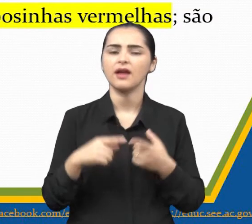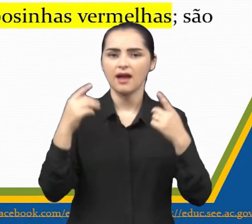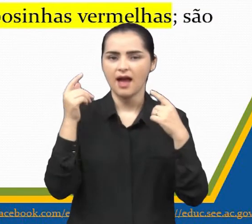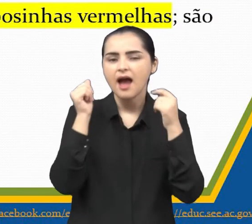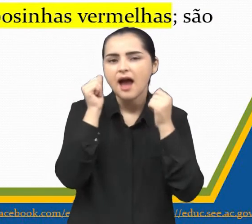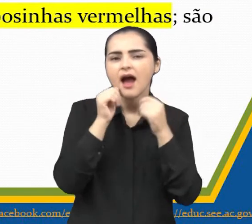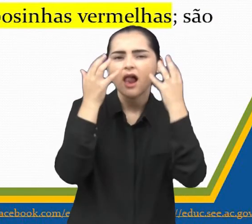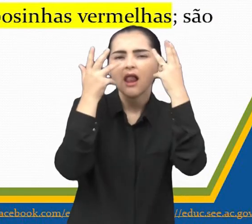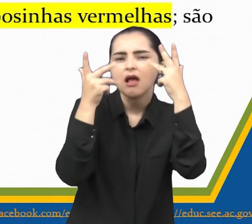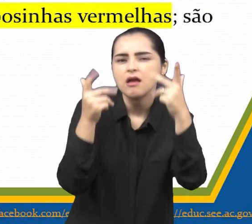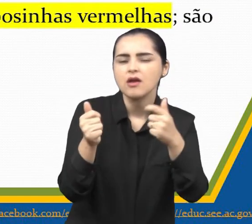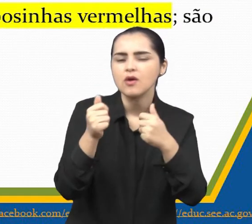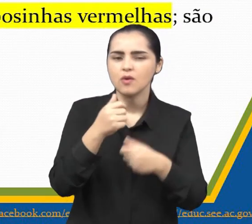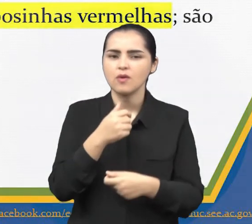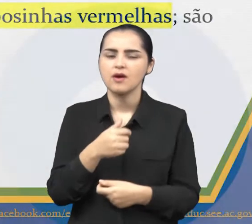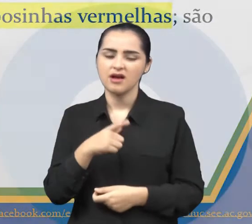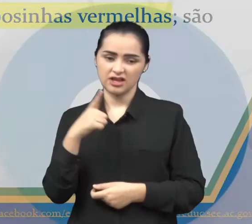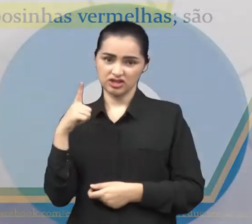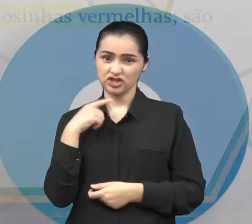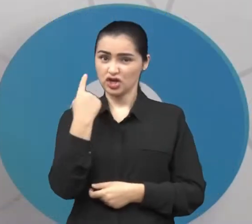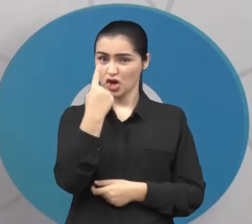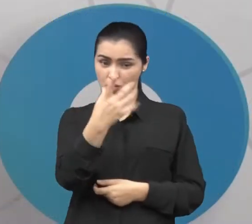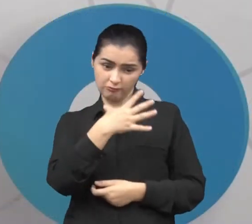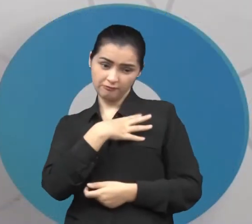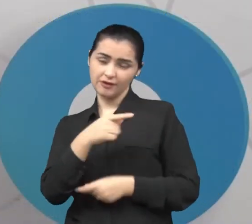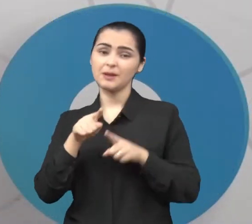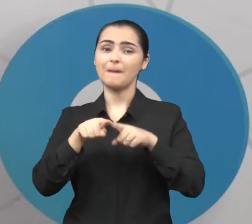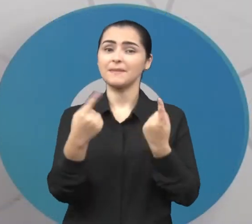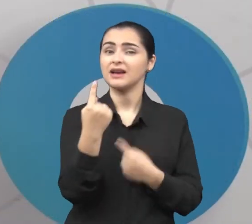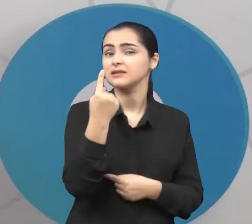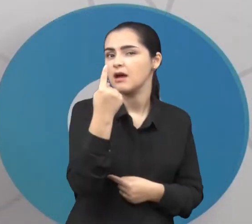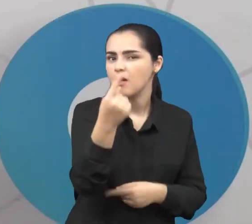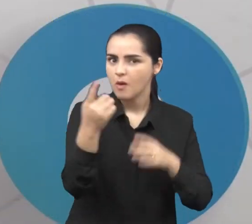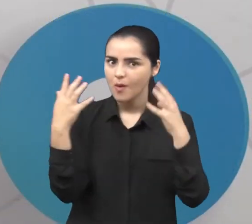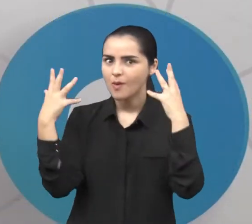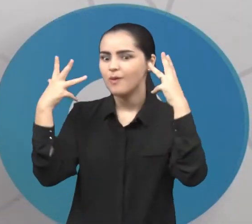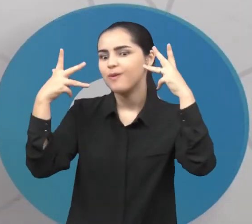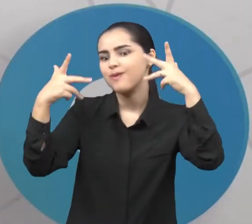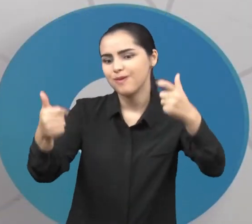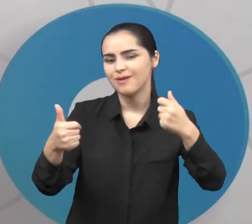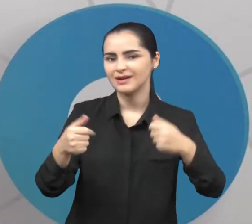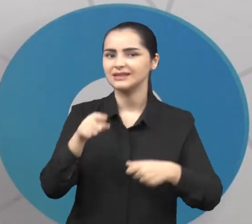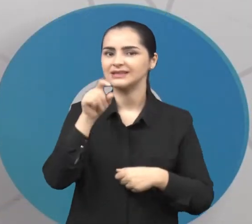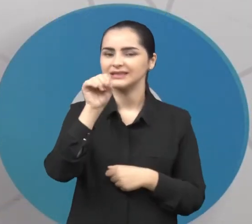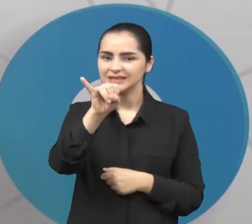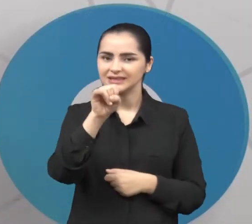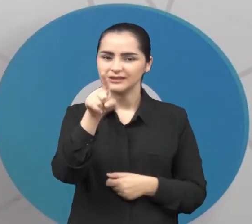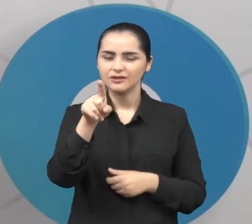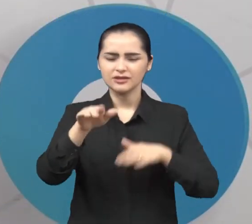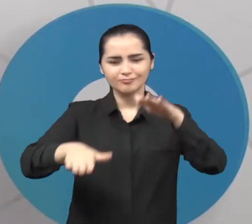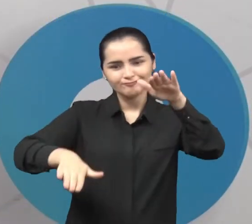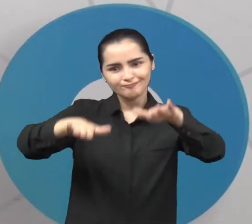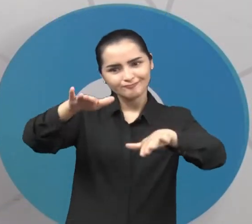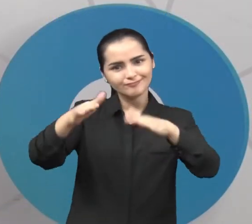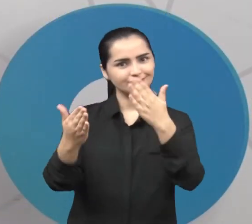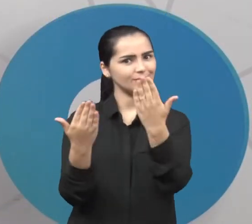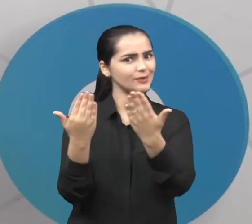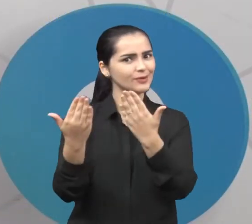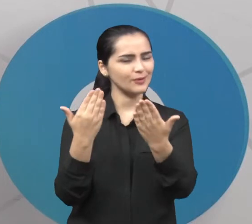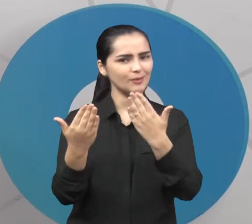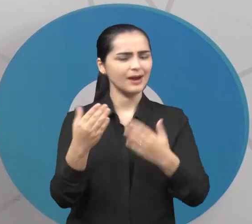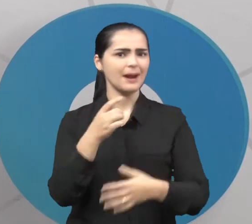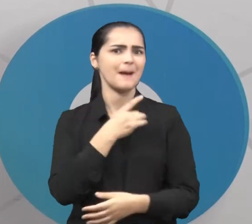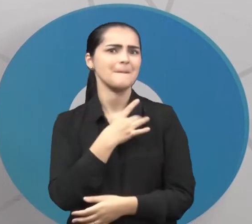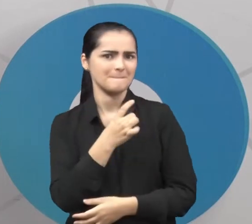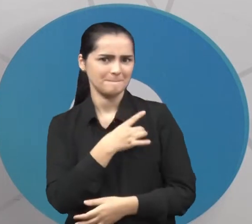fala lá que só tinha um, mas ela fala, mas é um leão? Se você colocar uma raposa e um leão, você sabe quem que você vai ter mais medo.